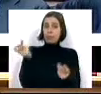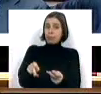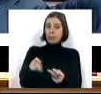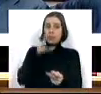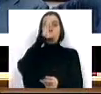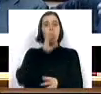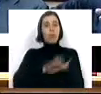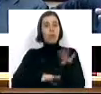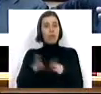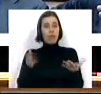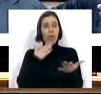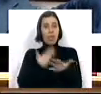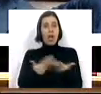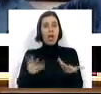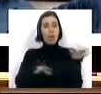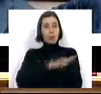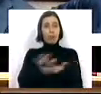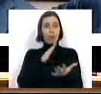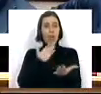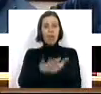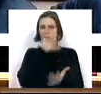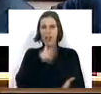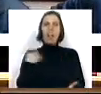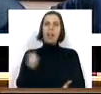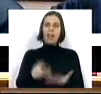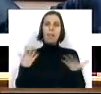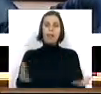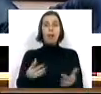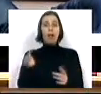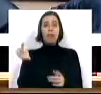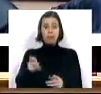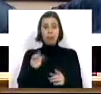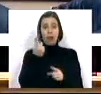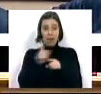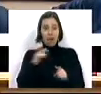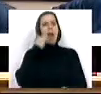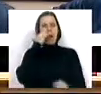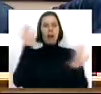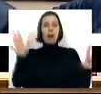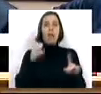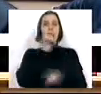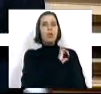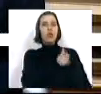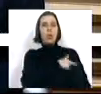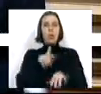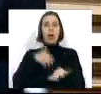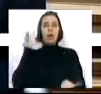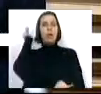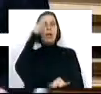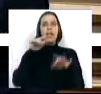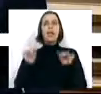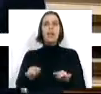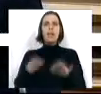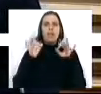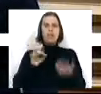O Governo acabou por criar agora, que é lamentável, é um precedente grave, porque uma das competências desta Assembleia da